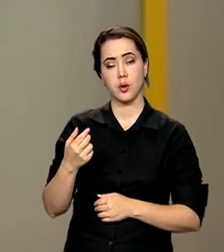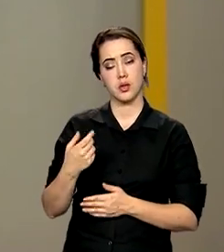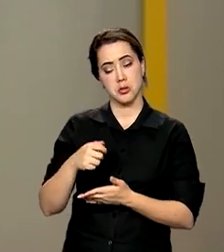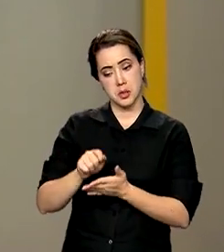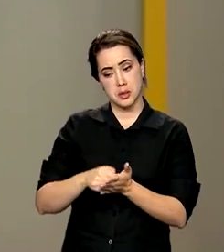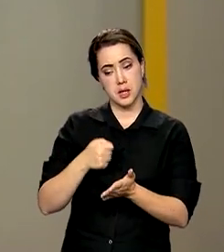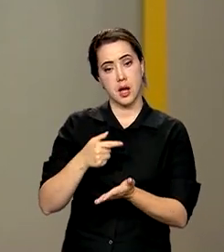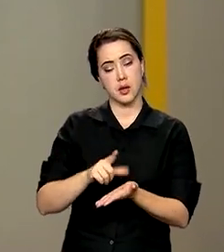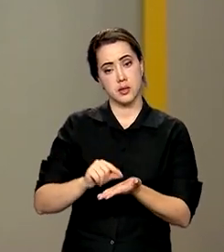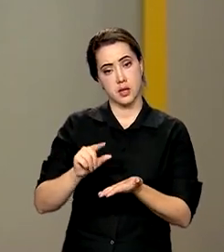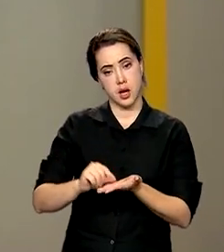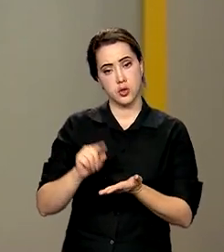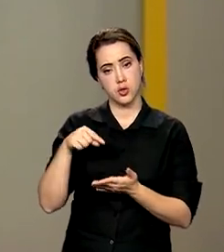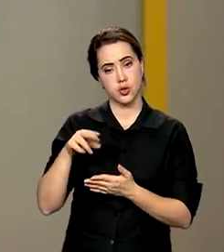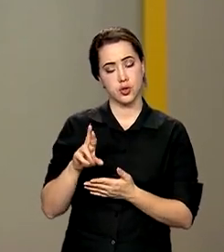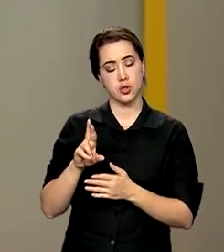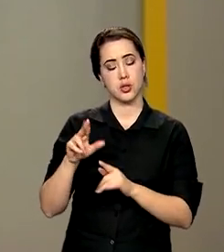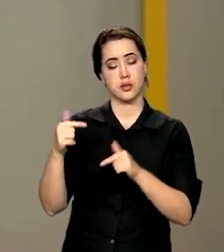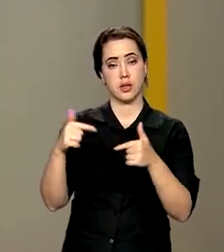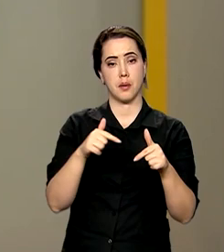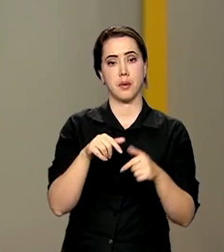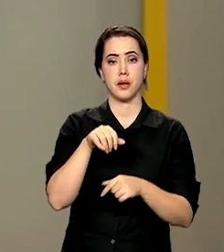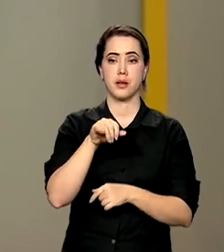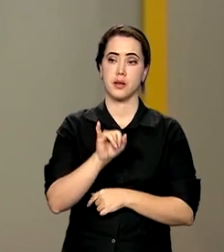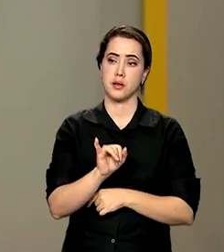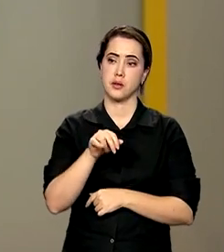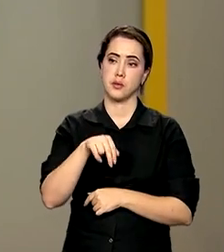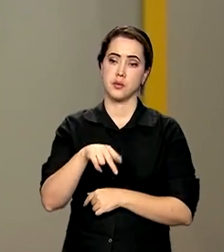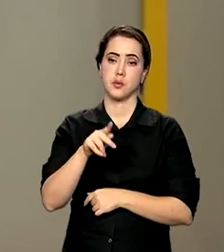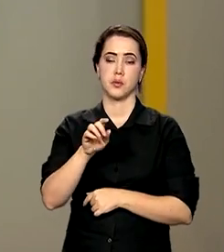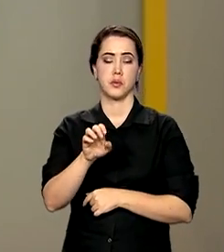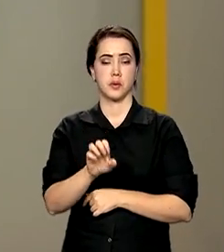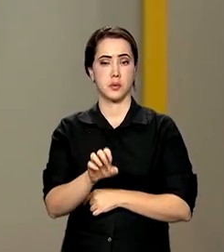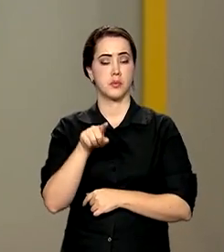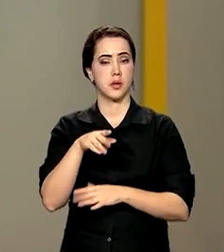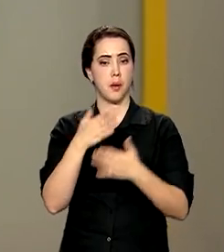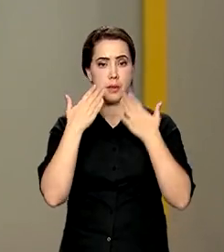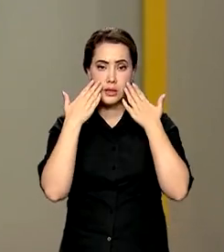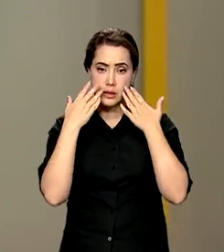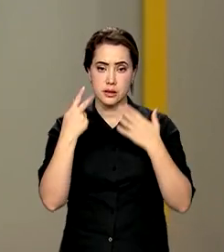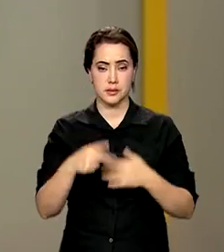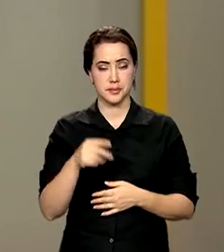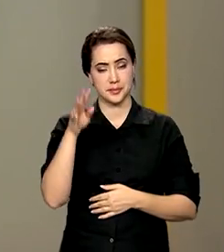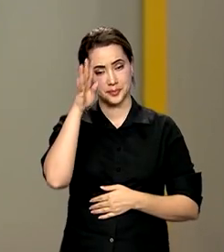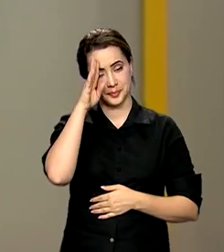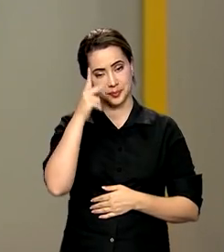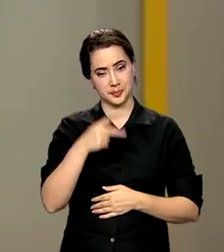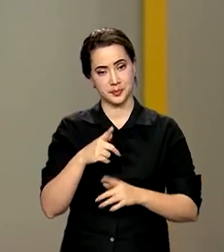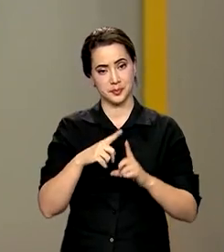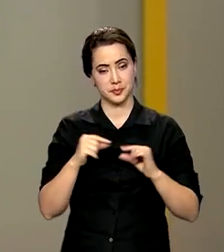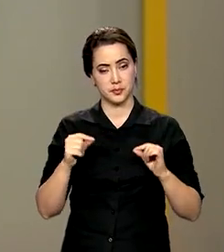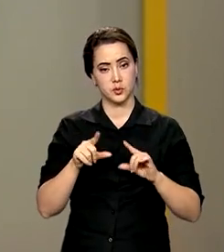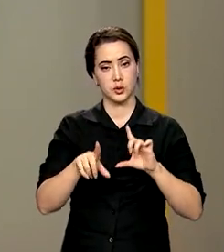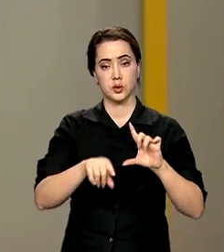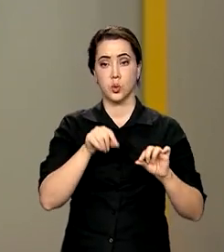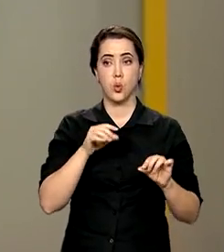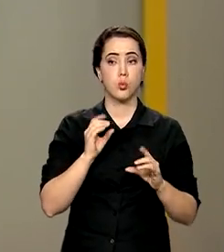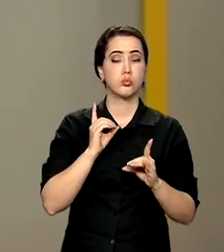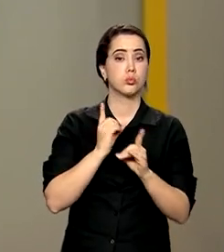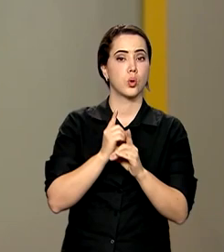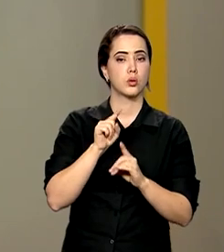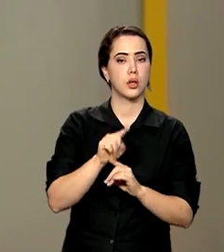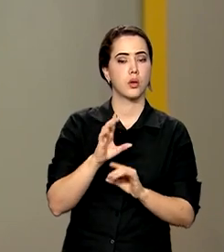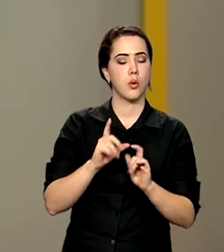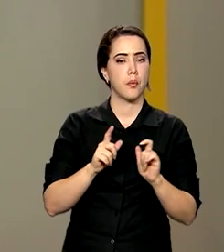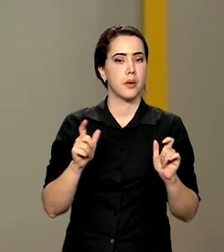de Pesquisas Espaciais, o INPE. O estudo foi apresentado nesta quarta-feira aqui em Brasília. Entre as descobertas está um